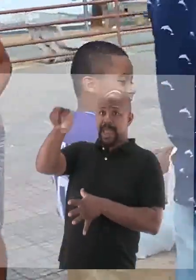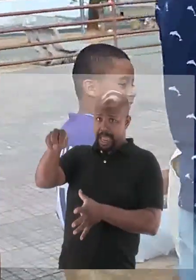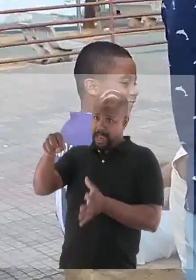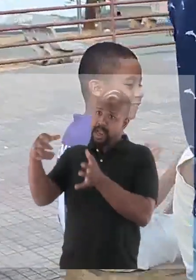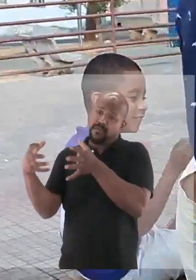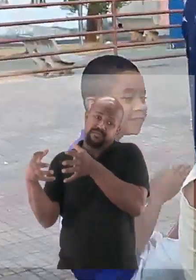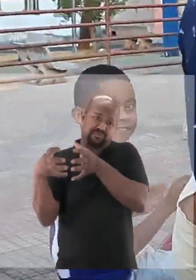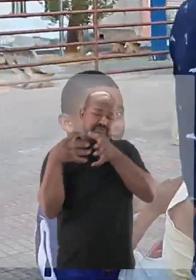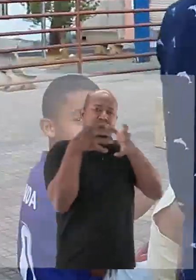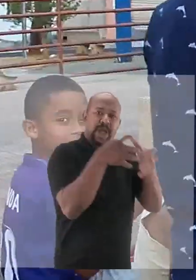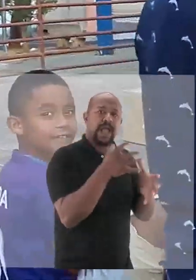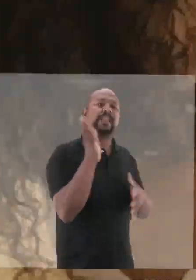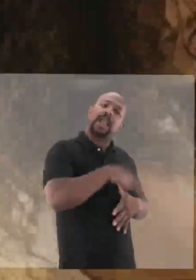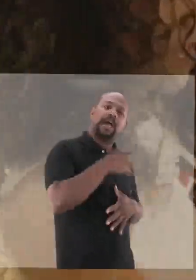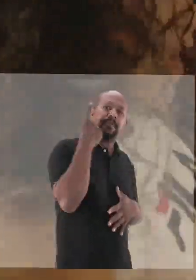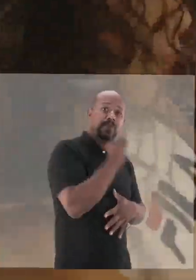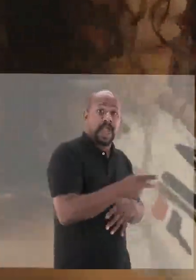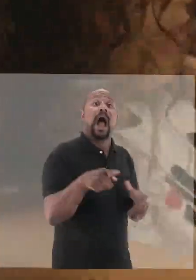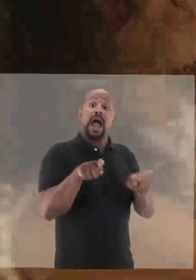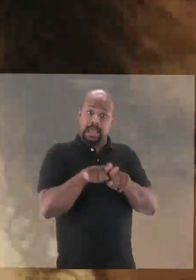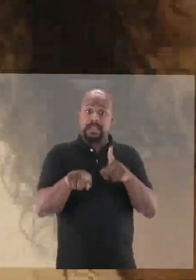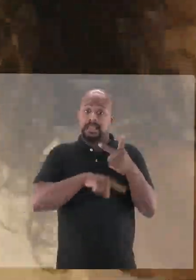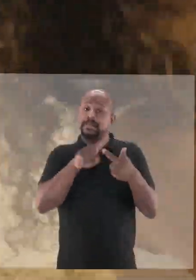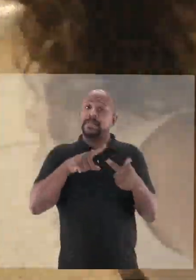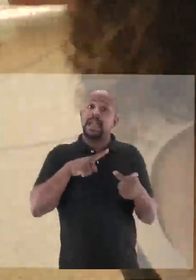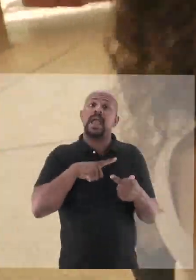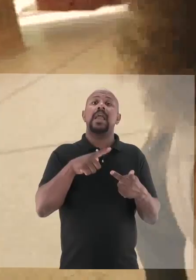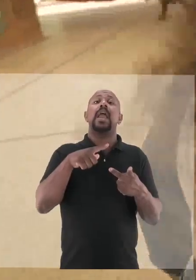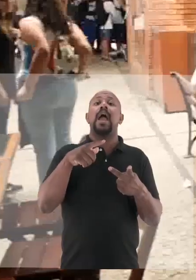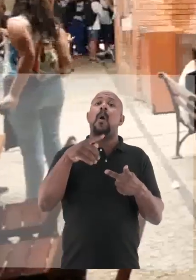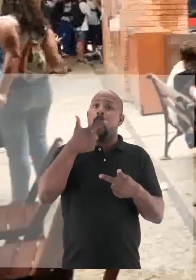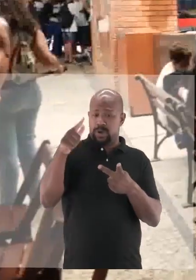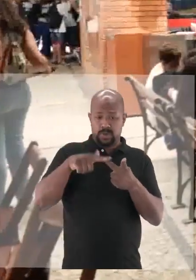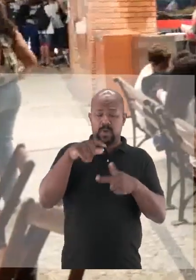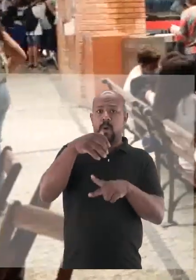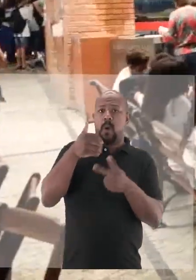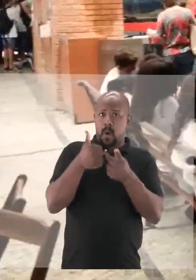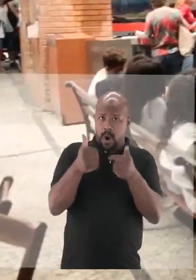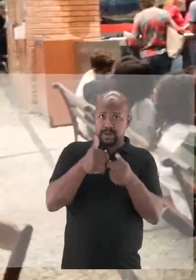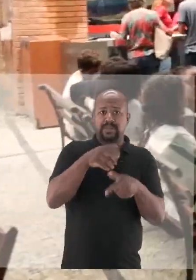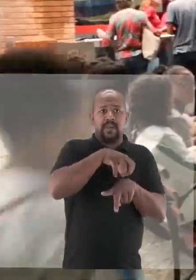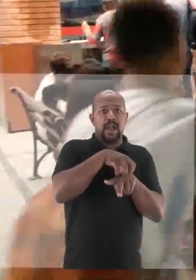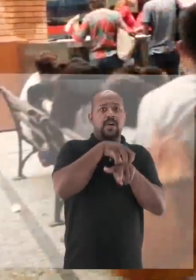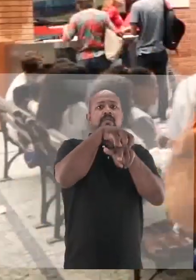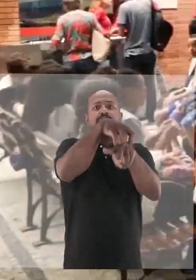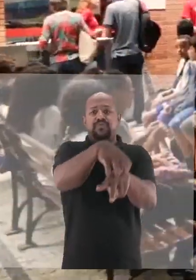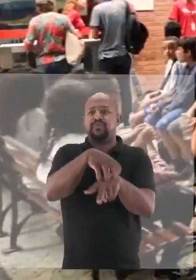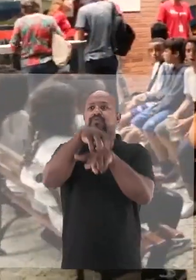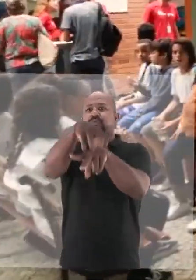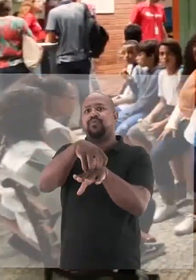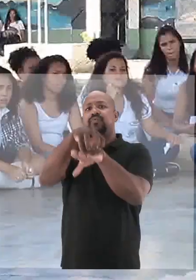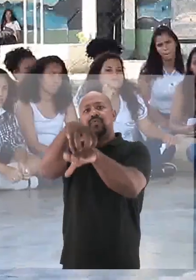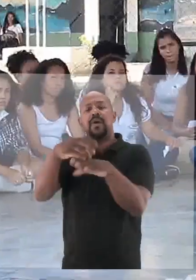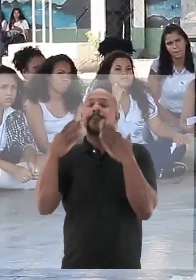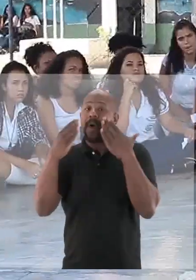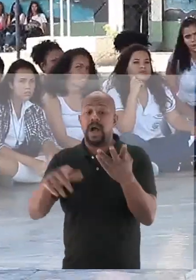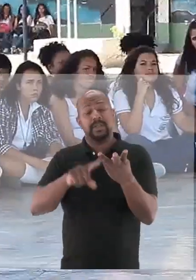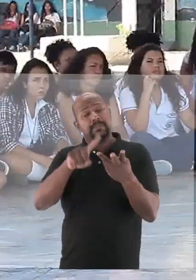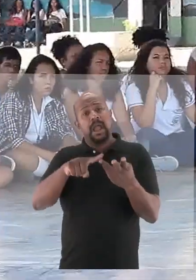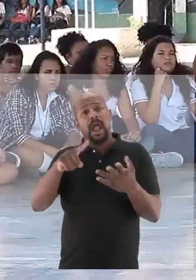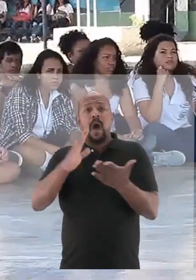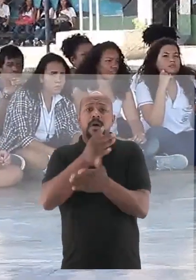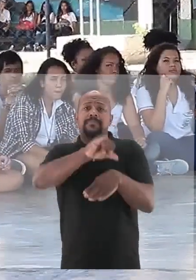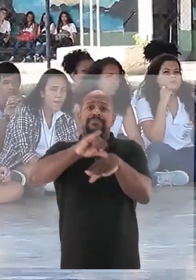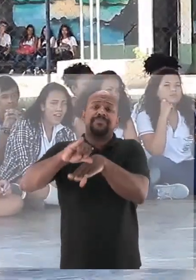atividades itinerantes, como ciência móvel e as exposições itinerantes que vão às cidades do